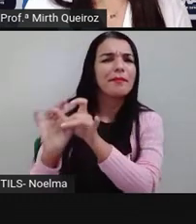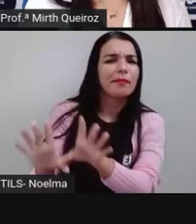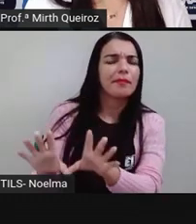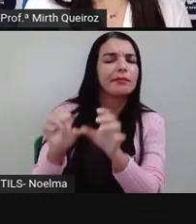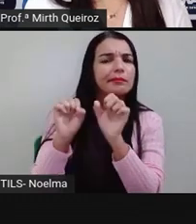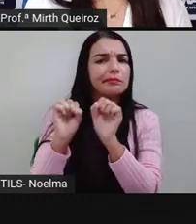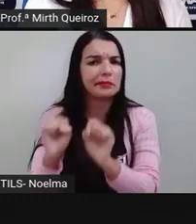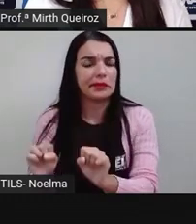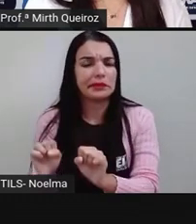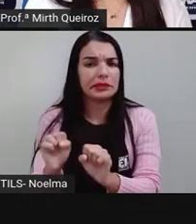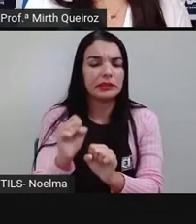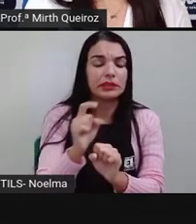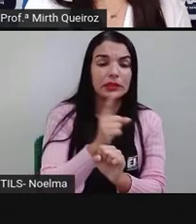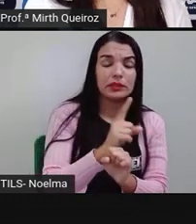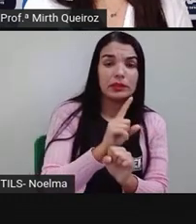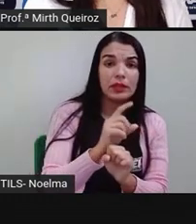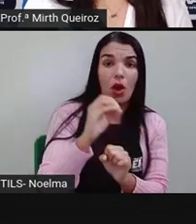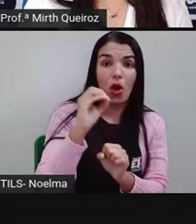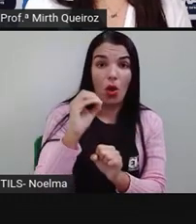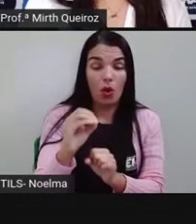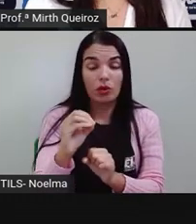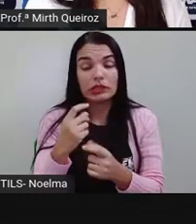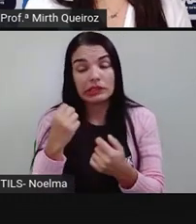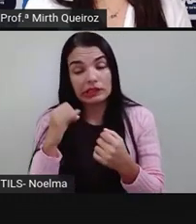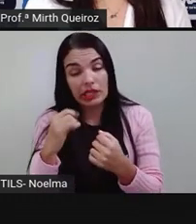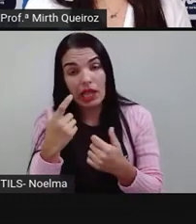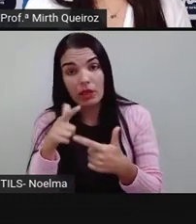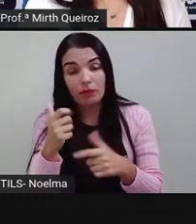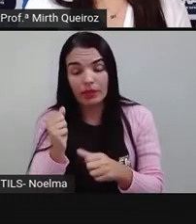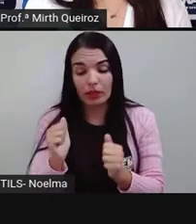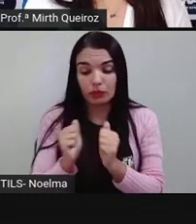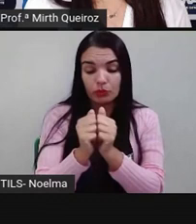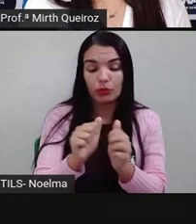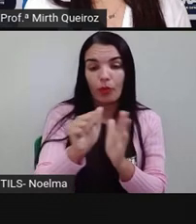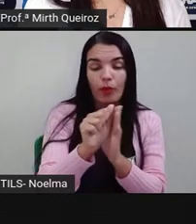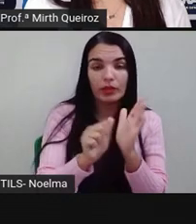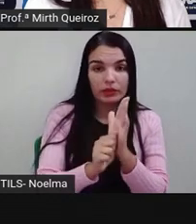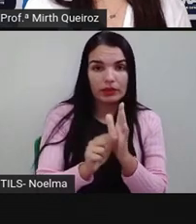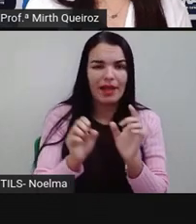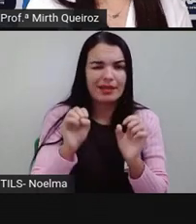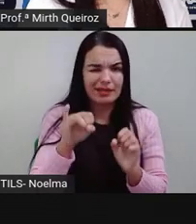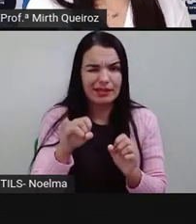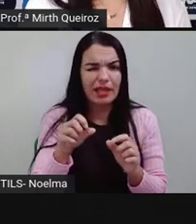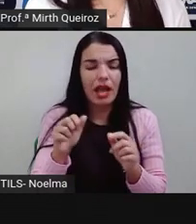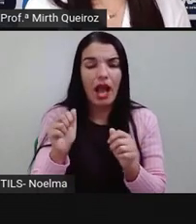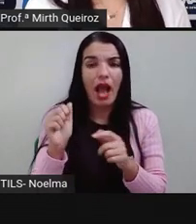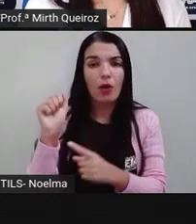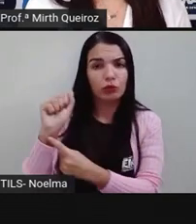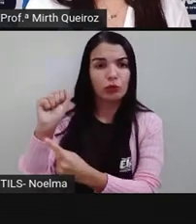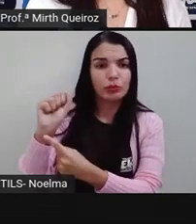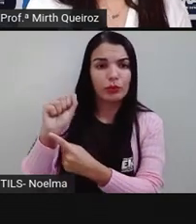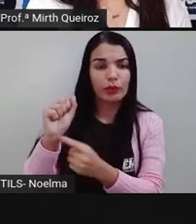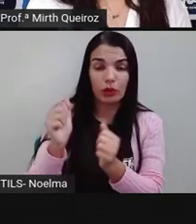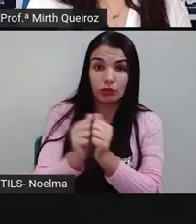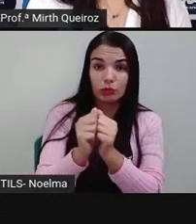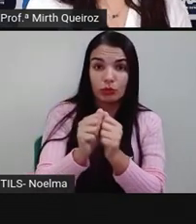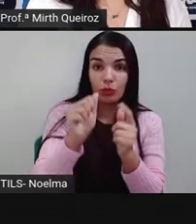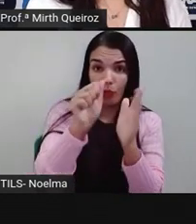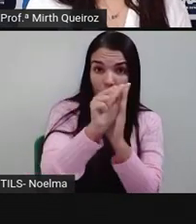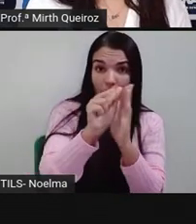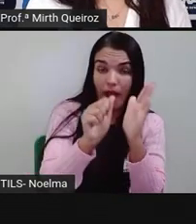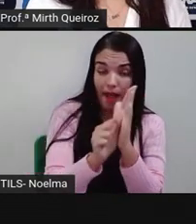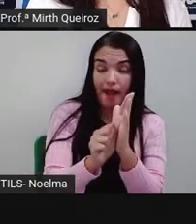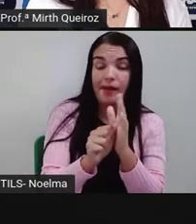Permitido quando não tiver acompanhado aí com o artigo A. Mas se o substantivo estiver acompanhado